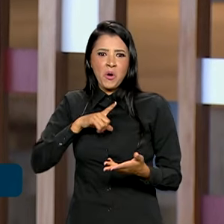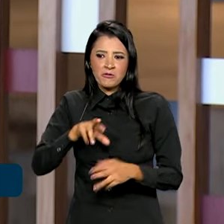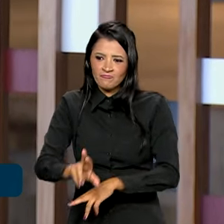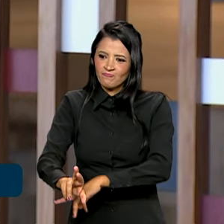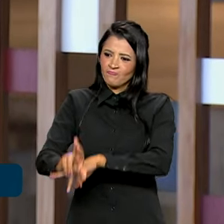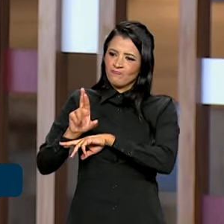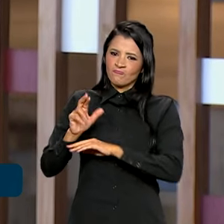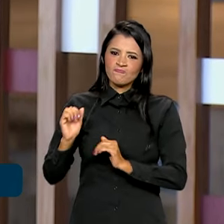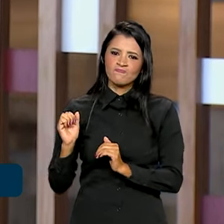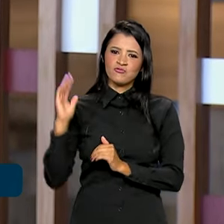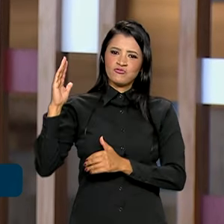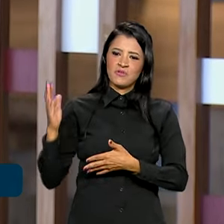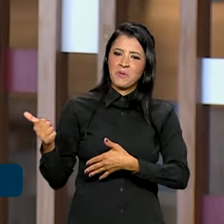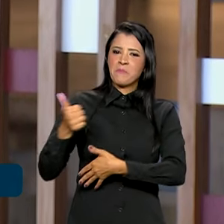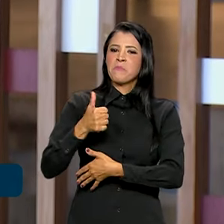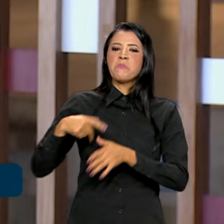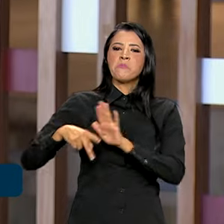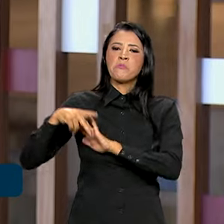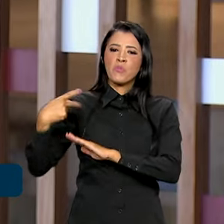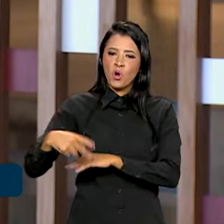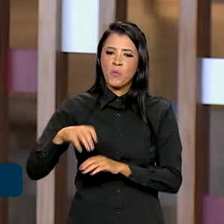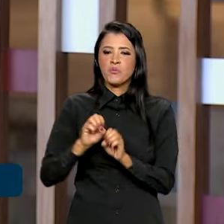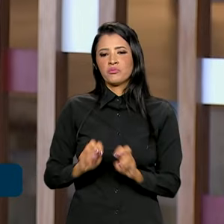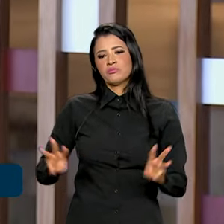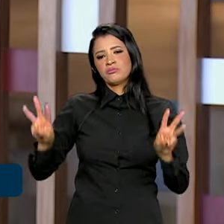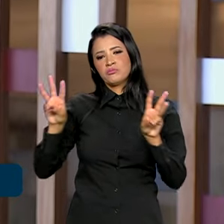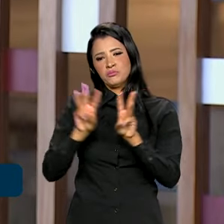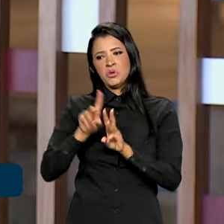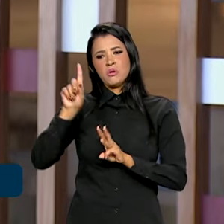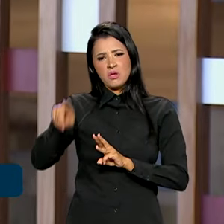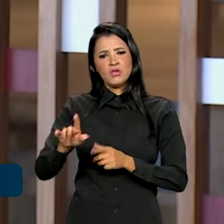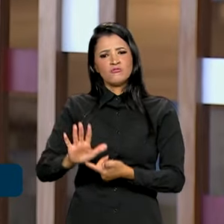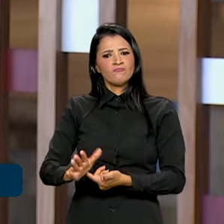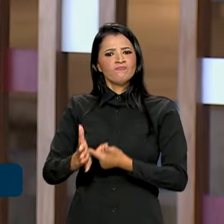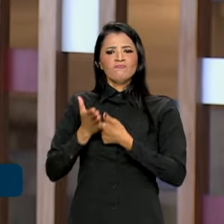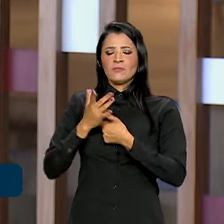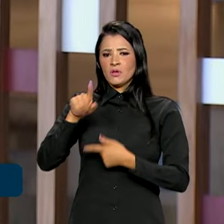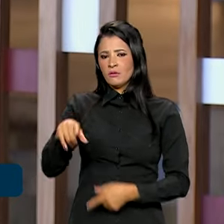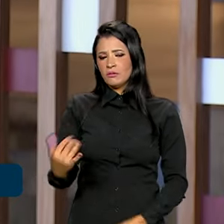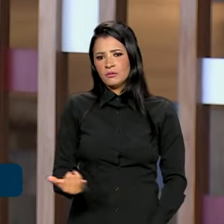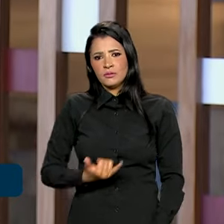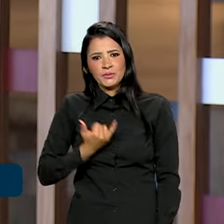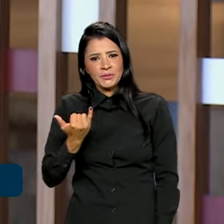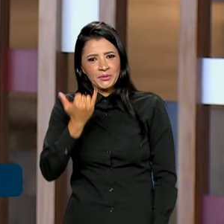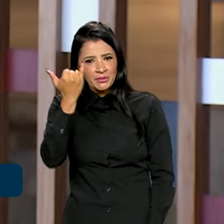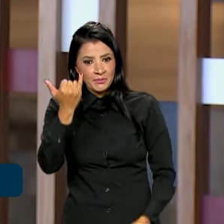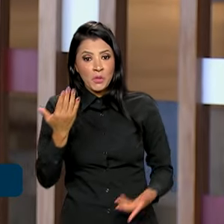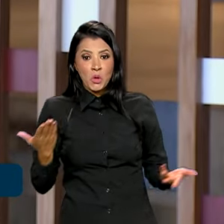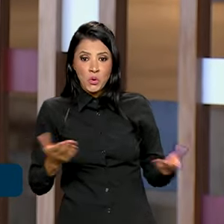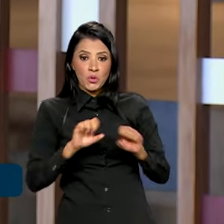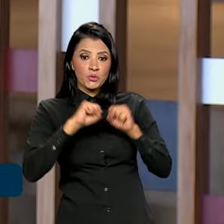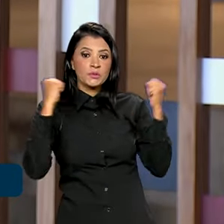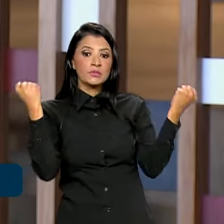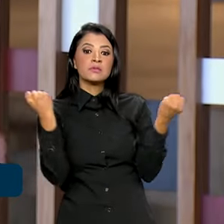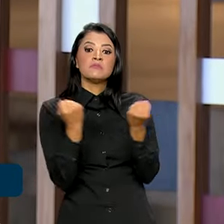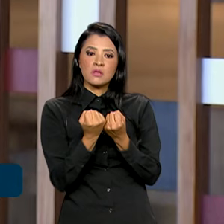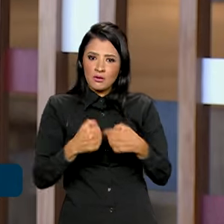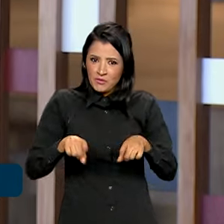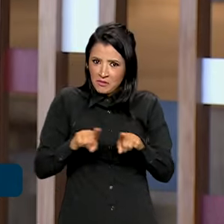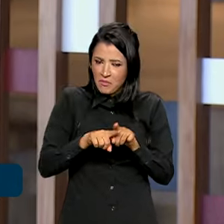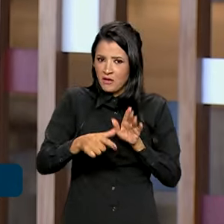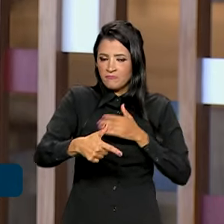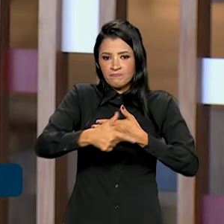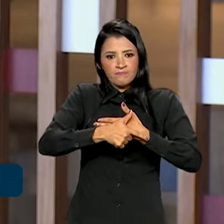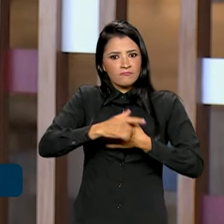alto nível da ONU e isso tem significados e símbolos muito importantes. O seminário hoje cumpriu um papel importante e